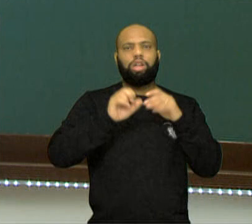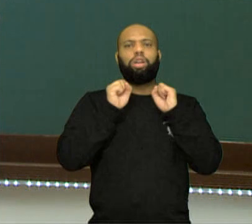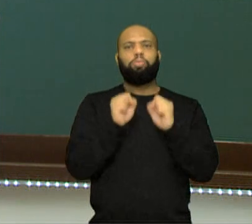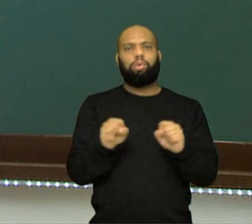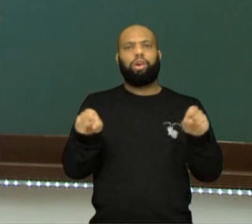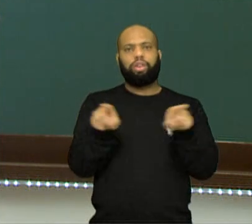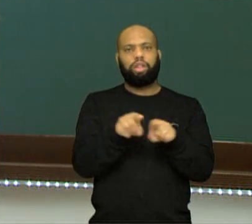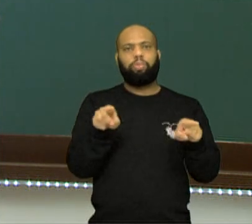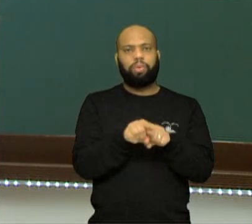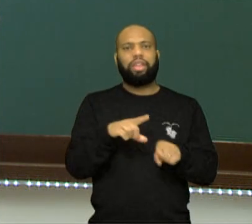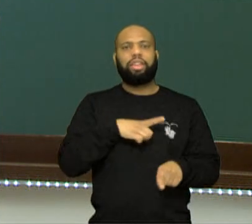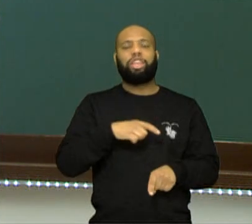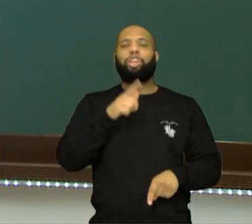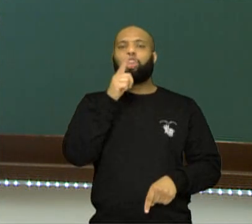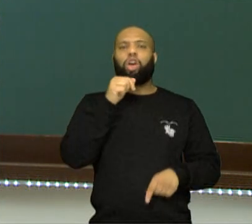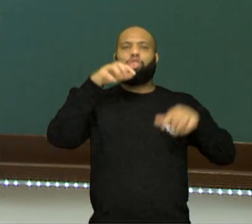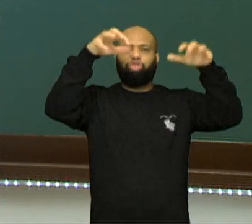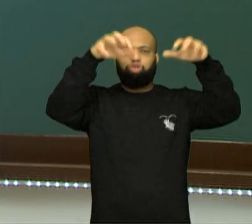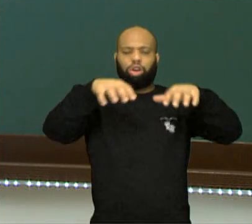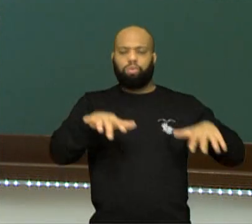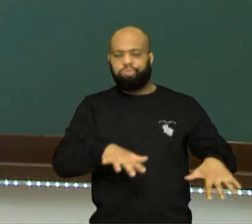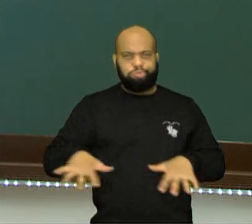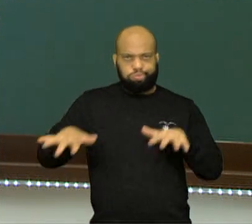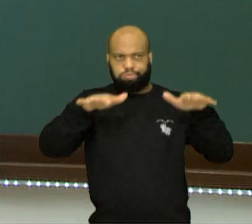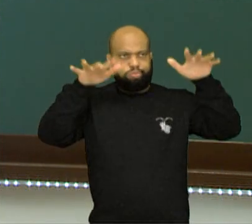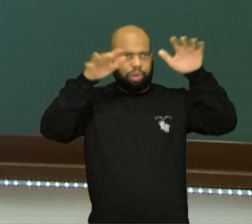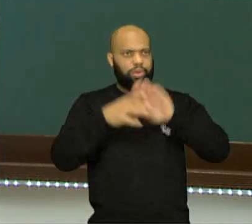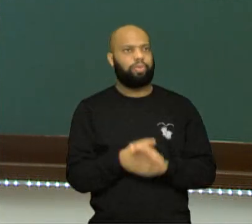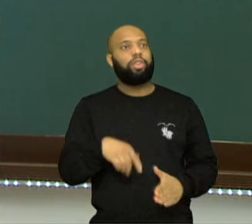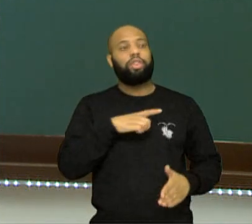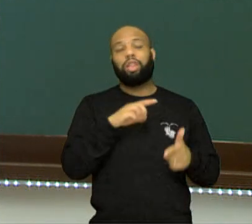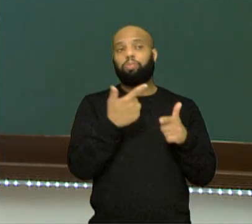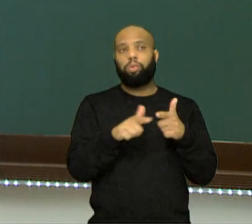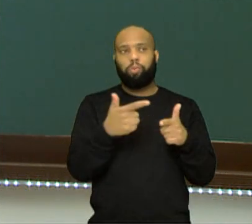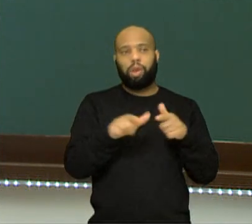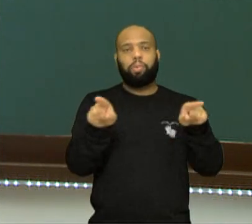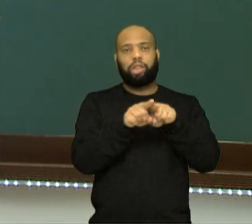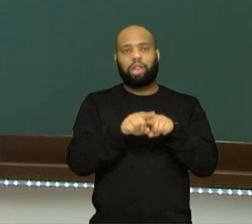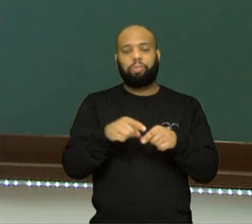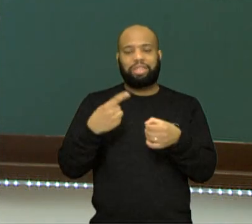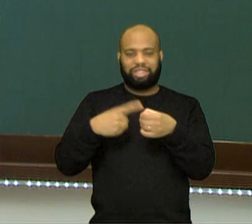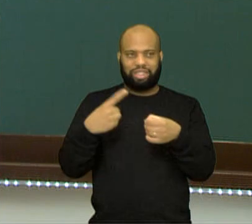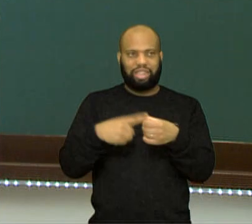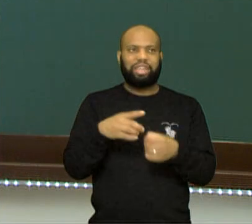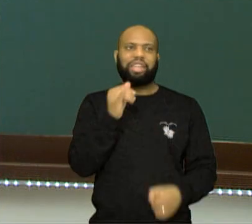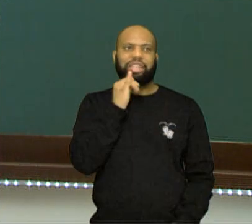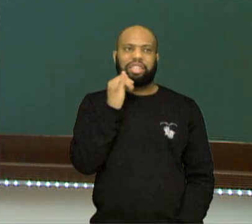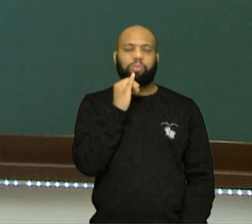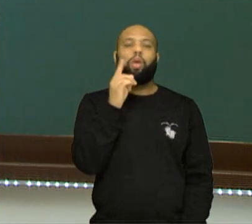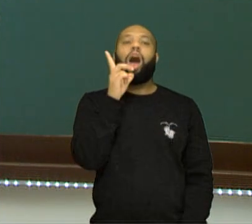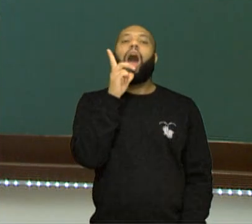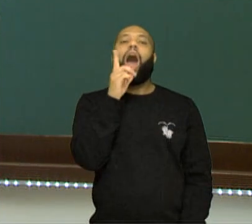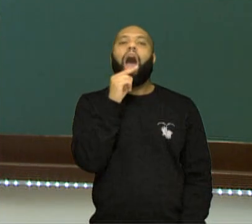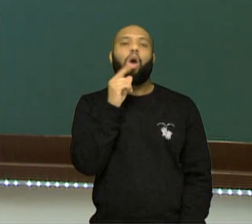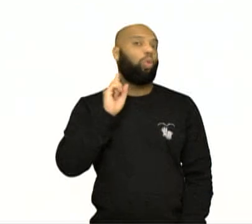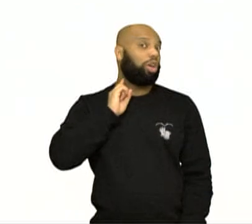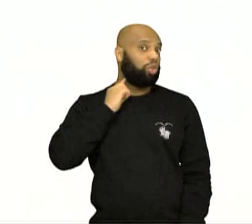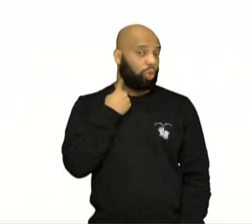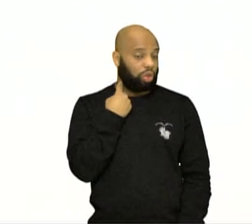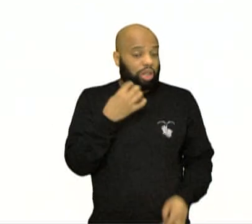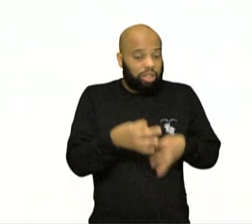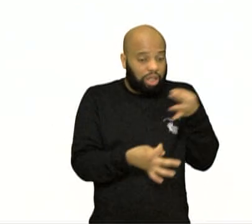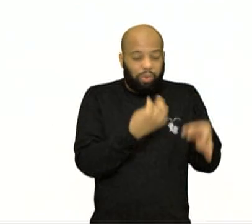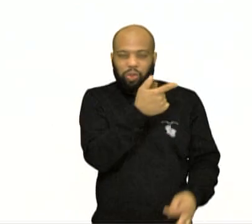gerar ali as enchentes que a gente vai falar um pouquinho a respeito. Outro problema urbano, o esgoto não tratado. A concentração de